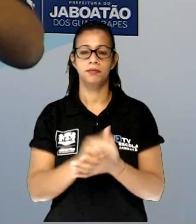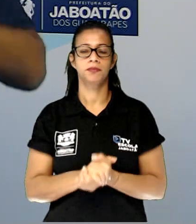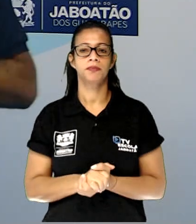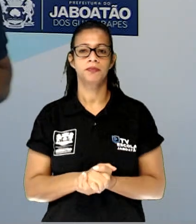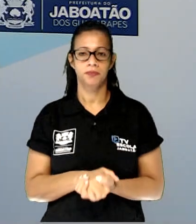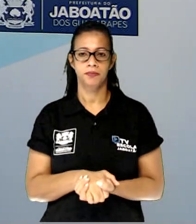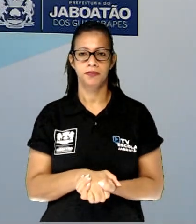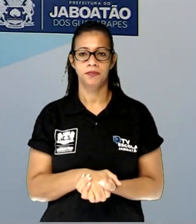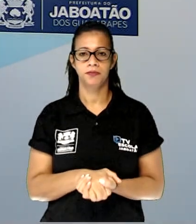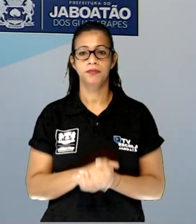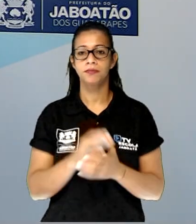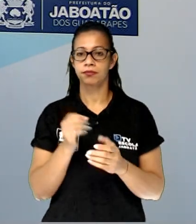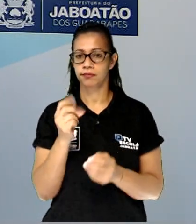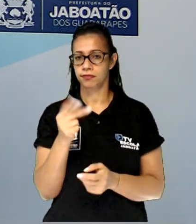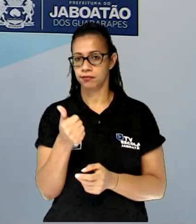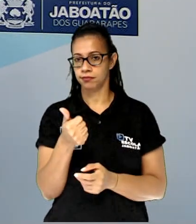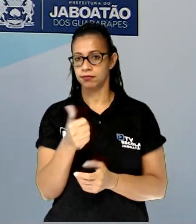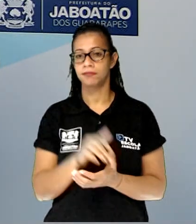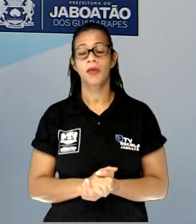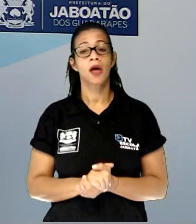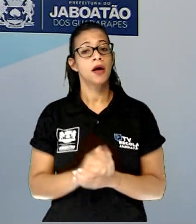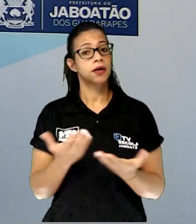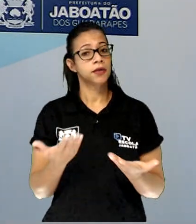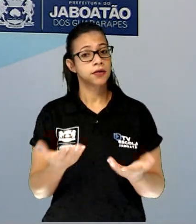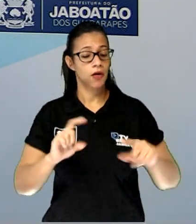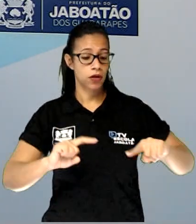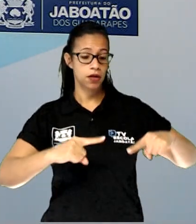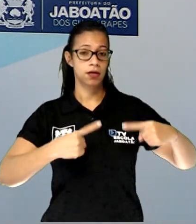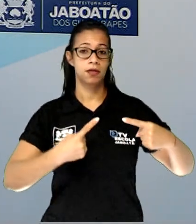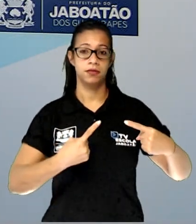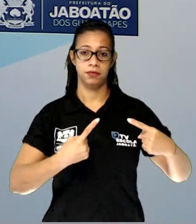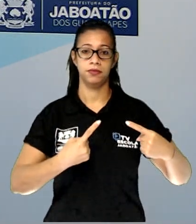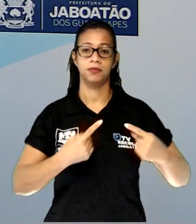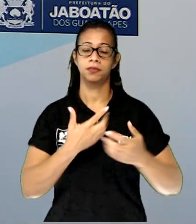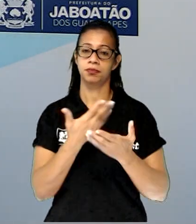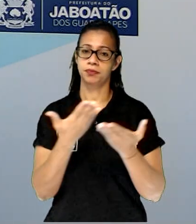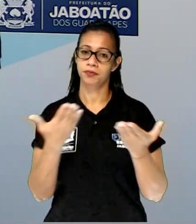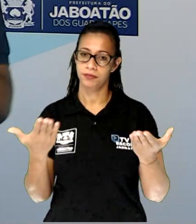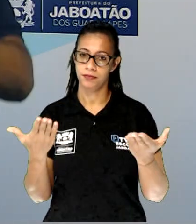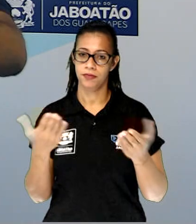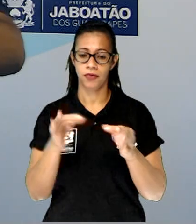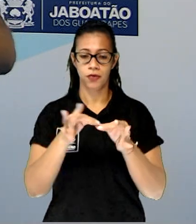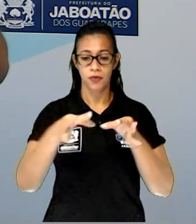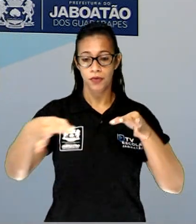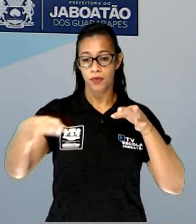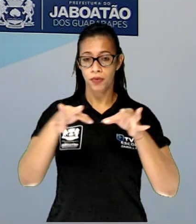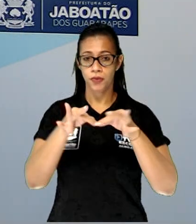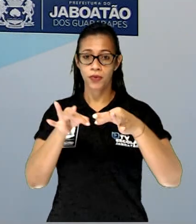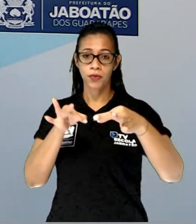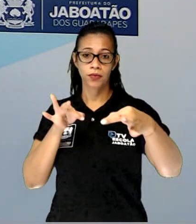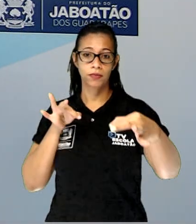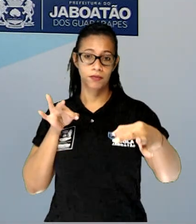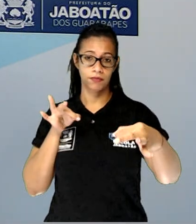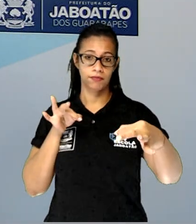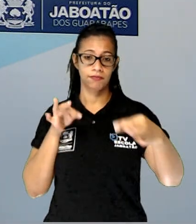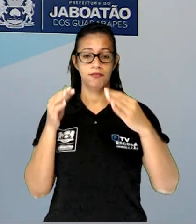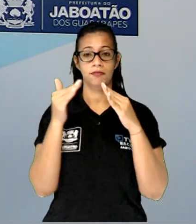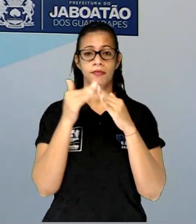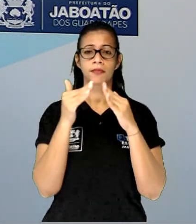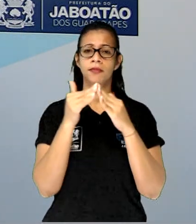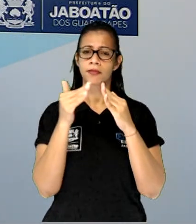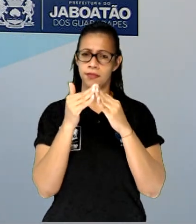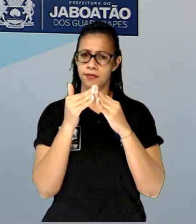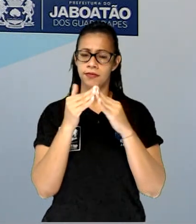Então eu vou deixar um desafio para vocês, para que você faça a medição na sua casa de cada